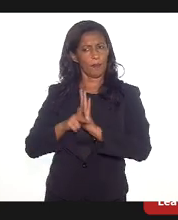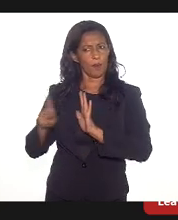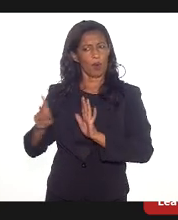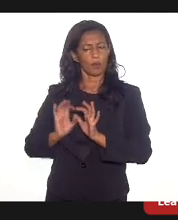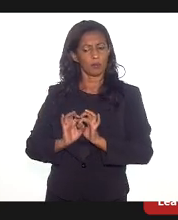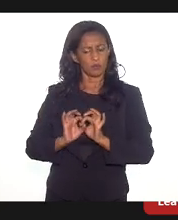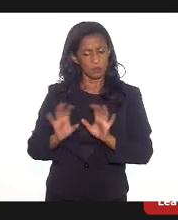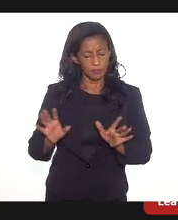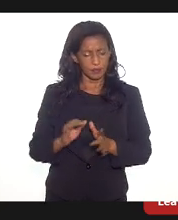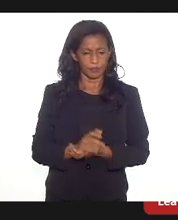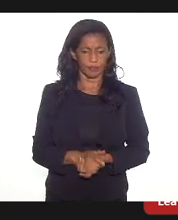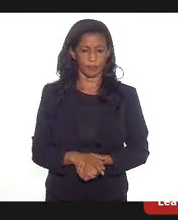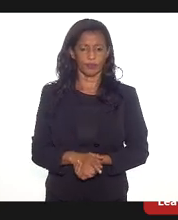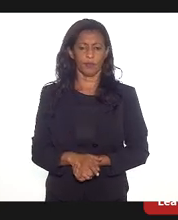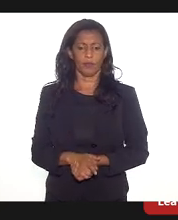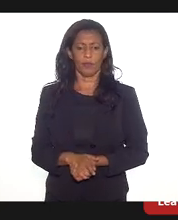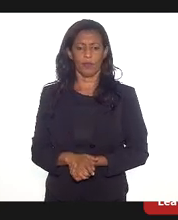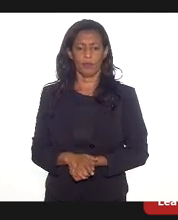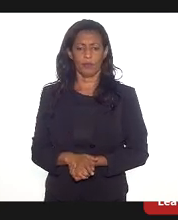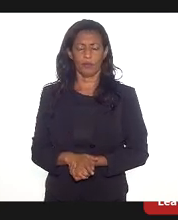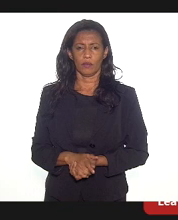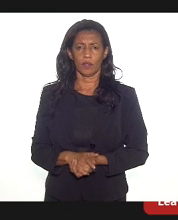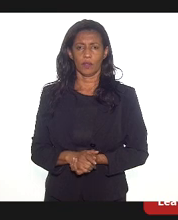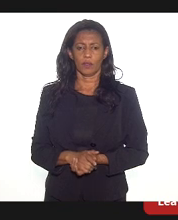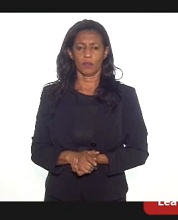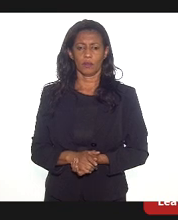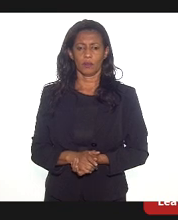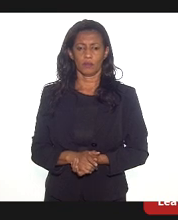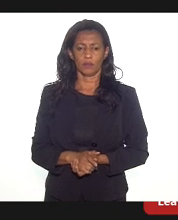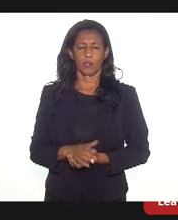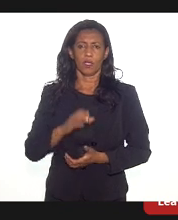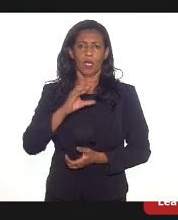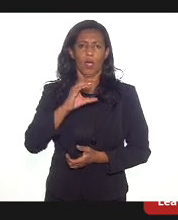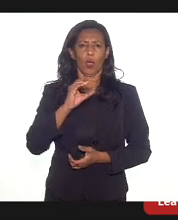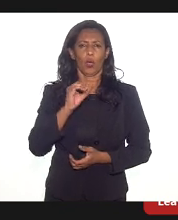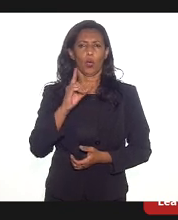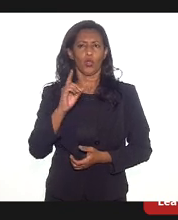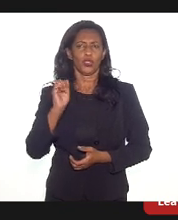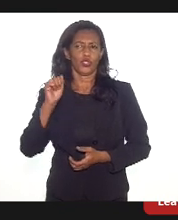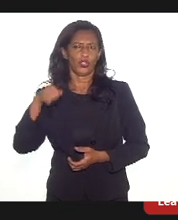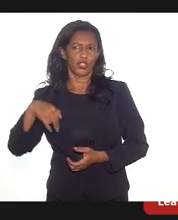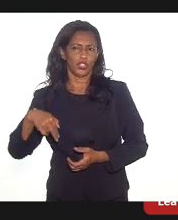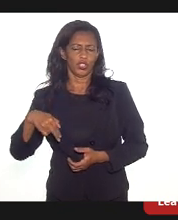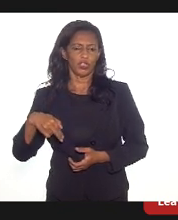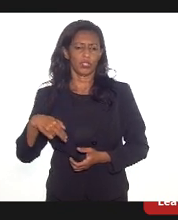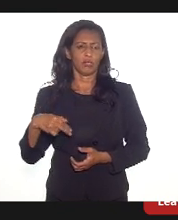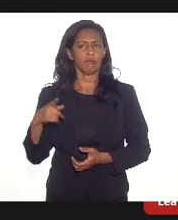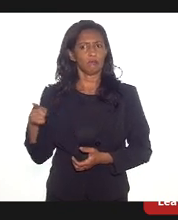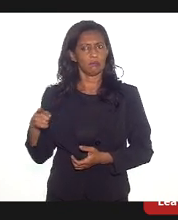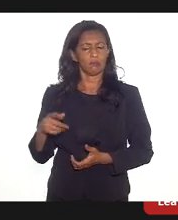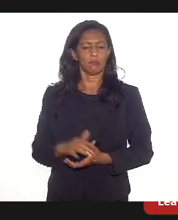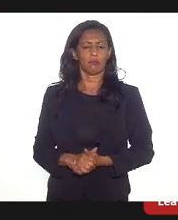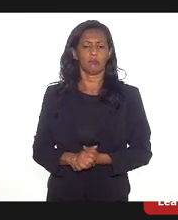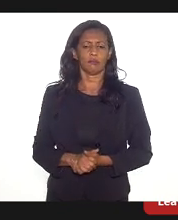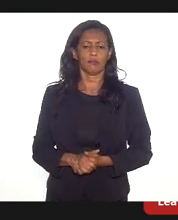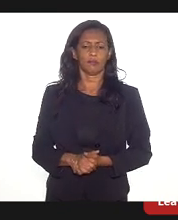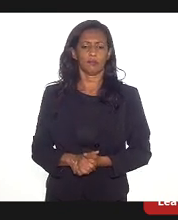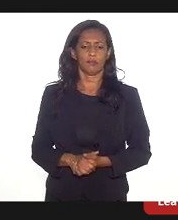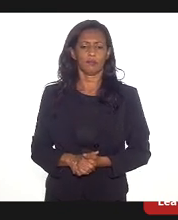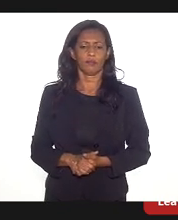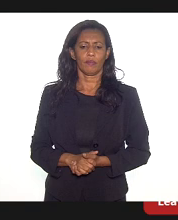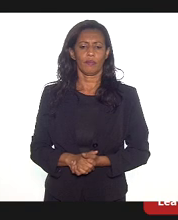permitia que os órgãos do Estado, a CODIM, inclusive, se associassem a